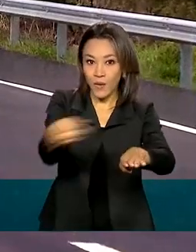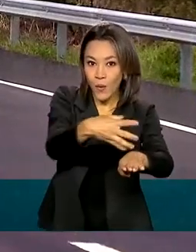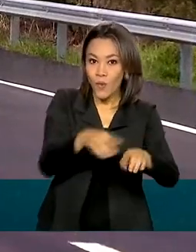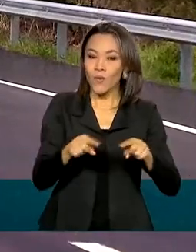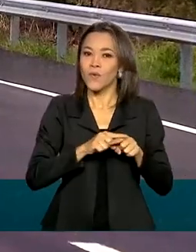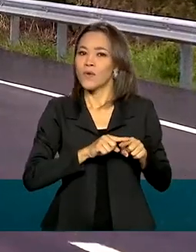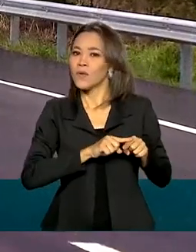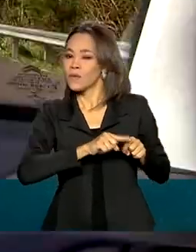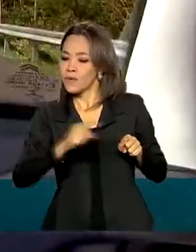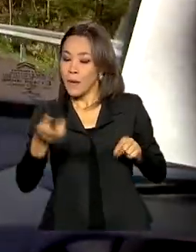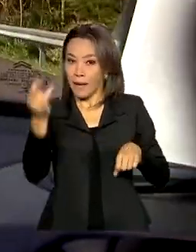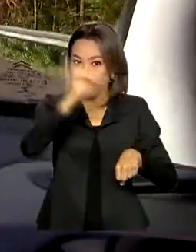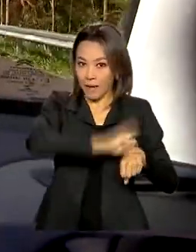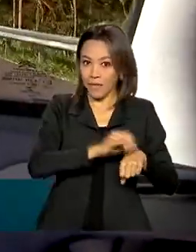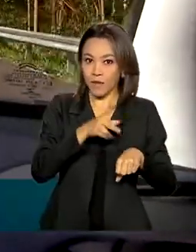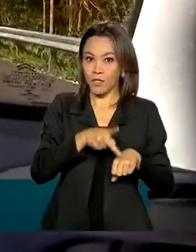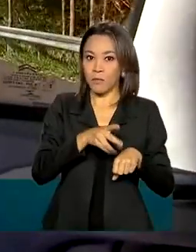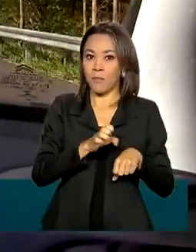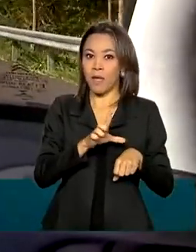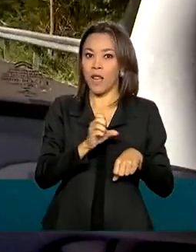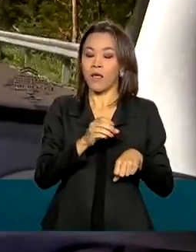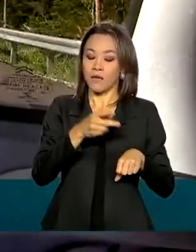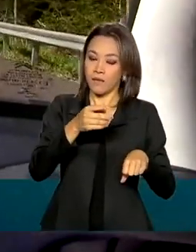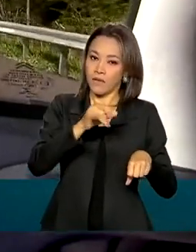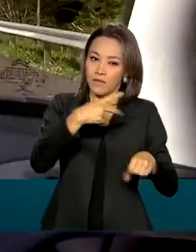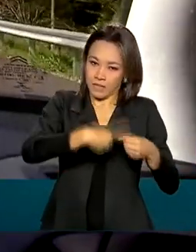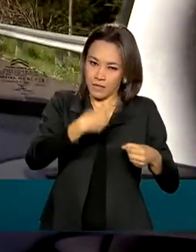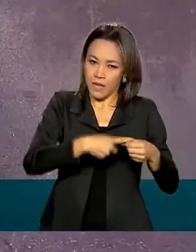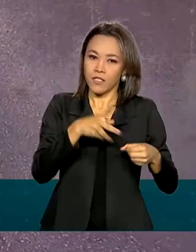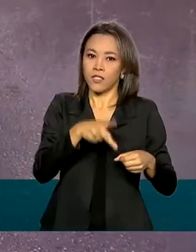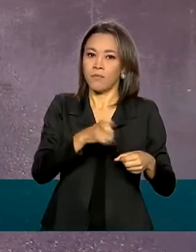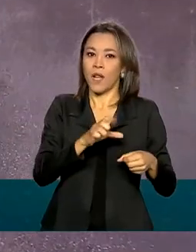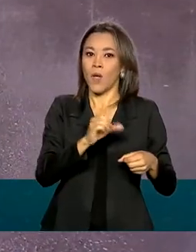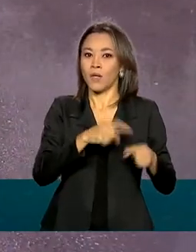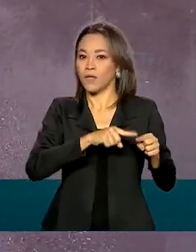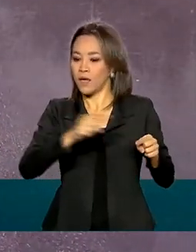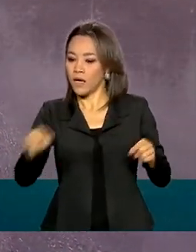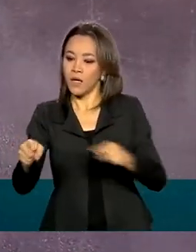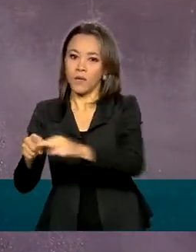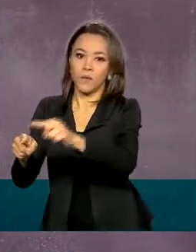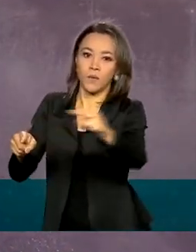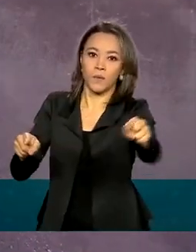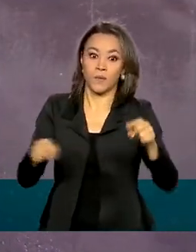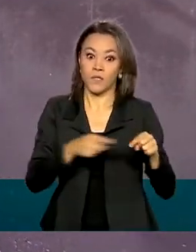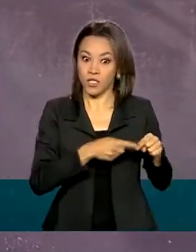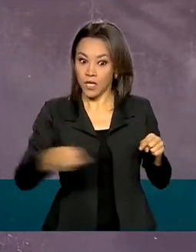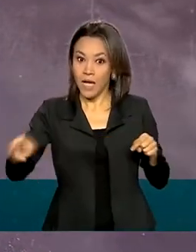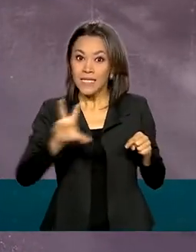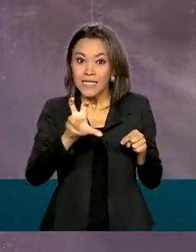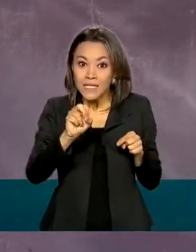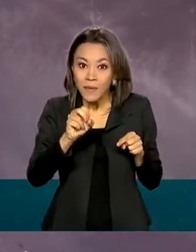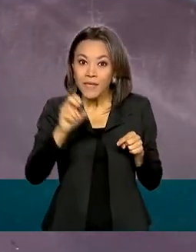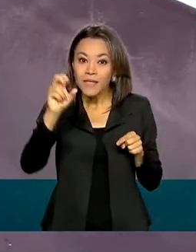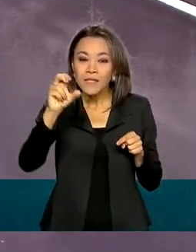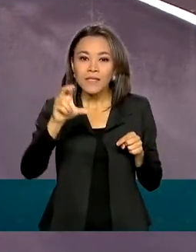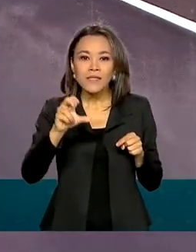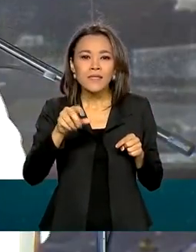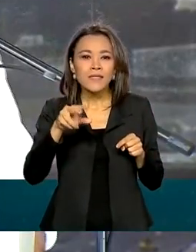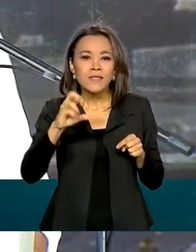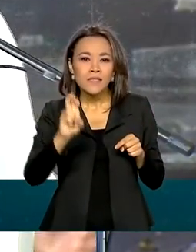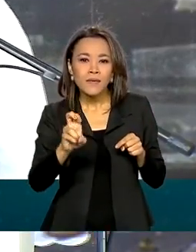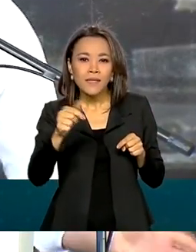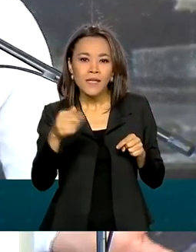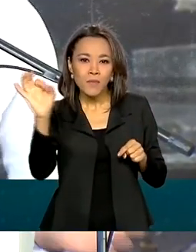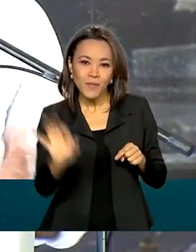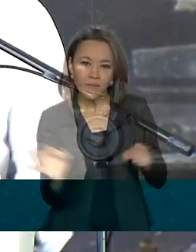entre Guaíba e Pelotas, já são 211 quilômetros de pistas novas. 57% do total a ser duplicado.